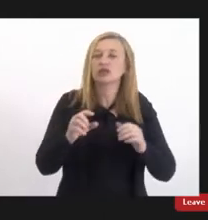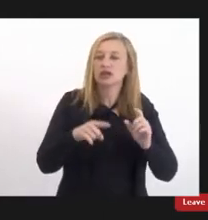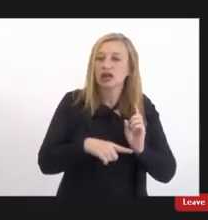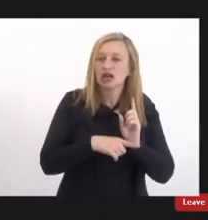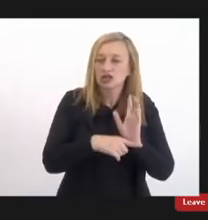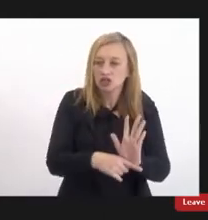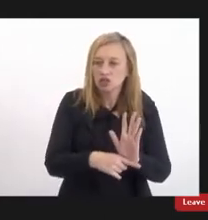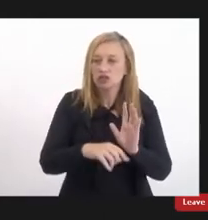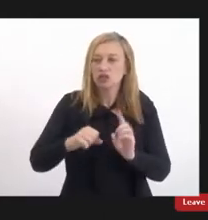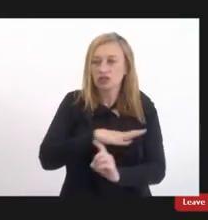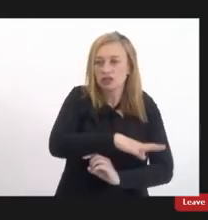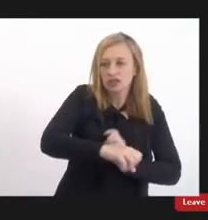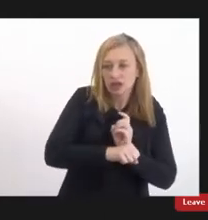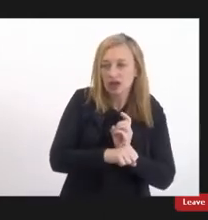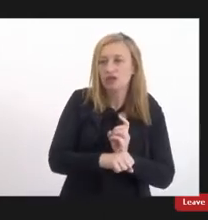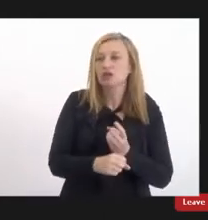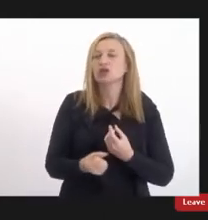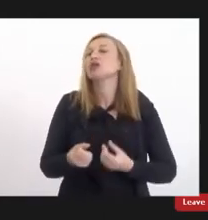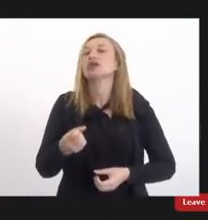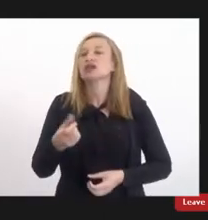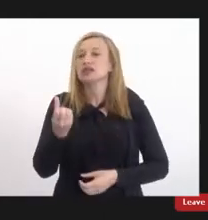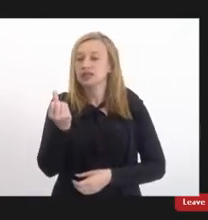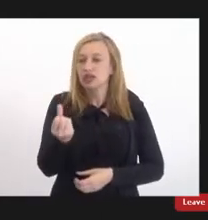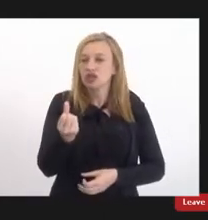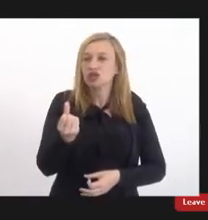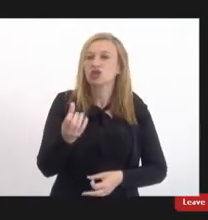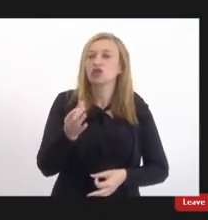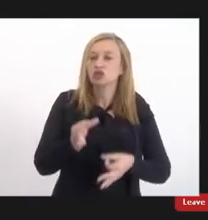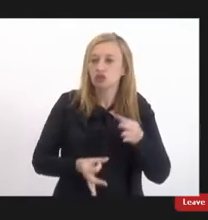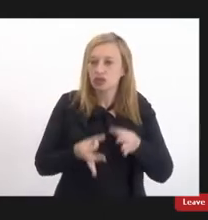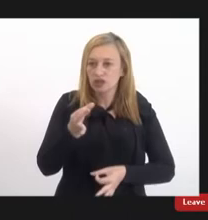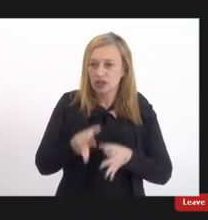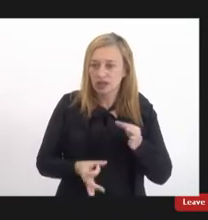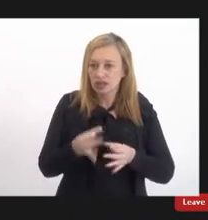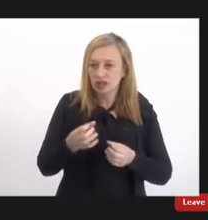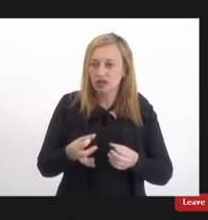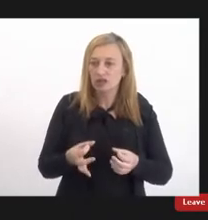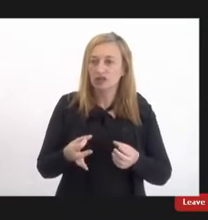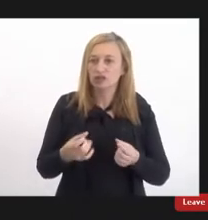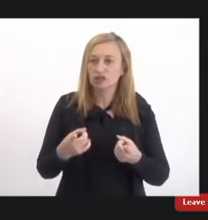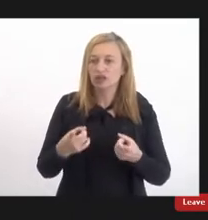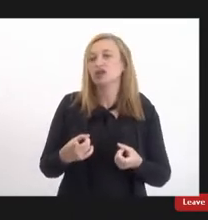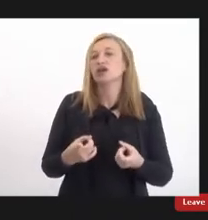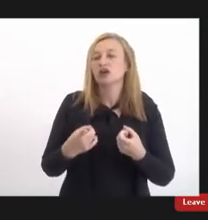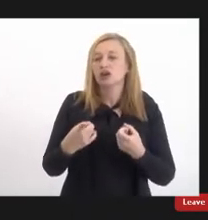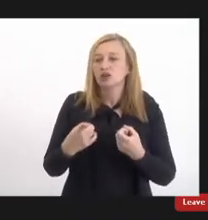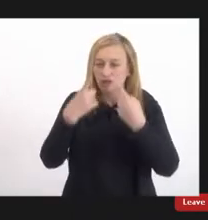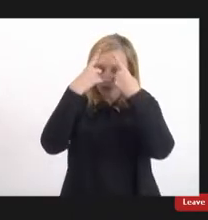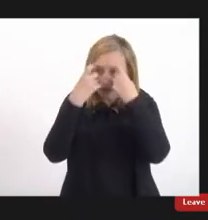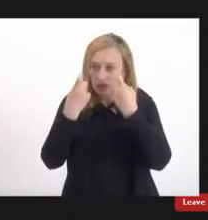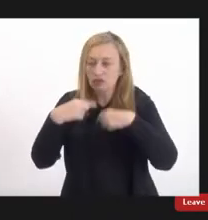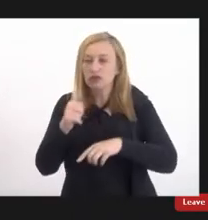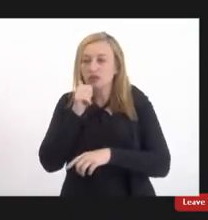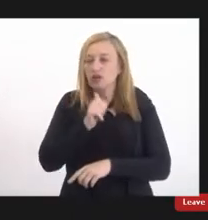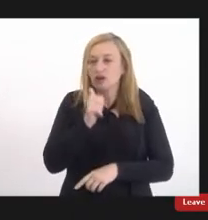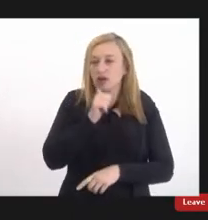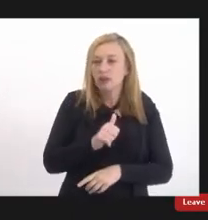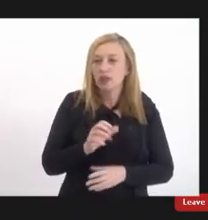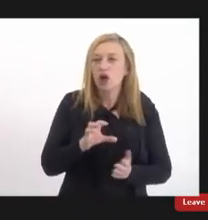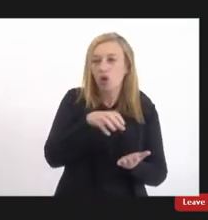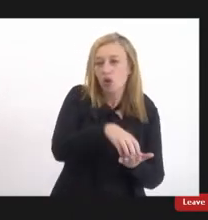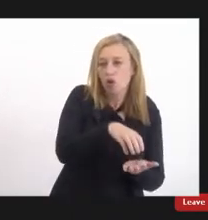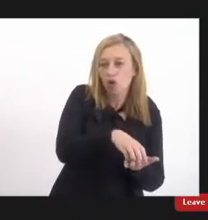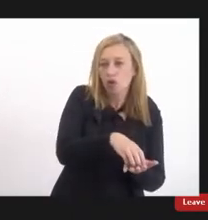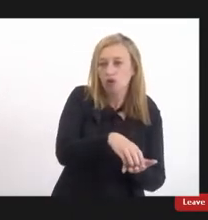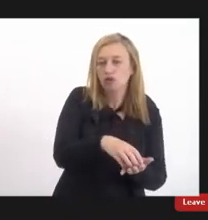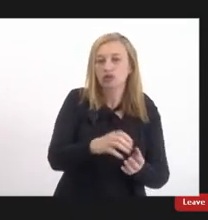6 juizado de violência doméstica familiar contra a mulher 7 órgão da defensoria